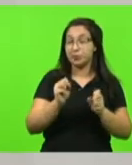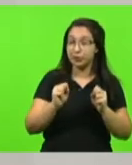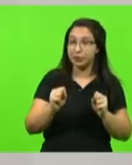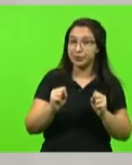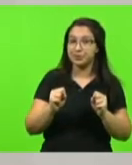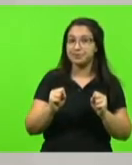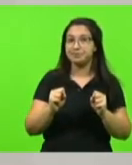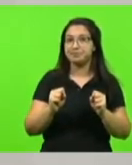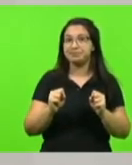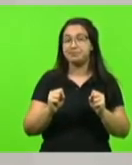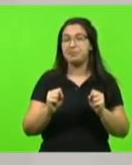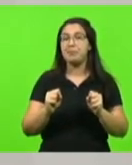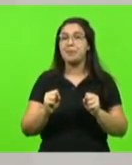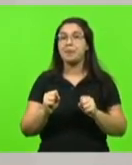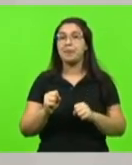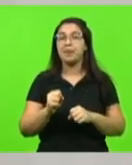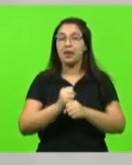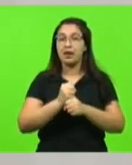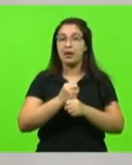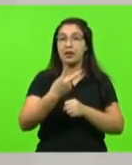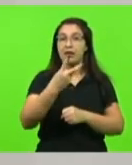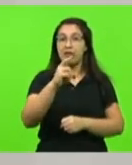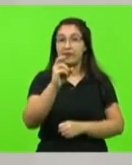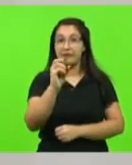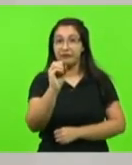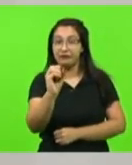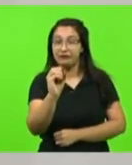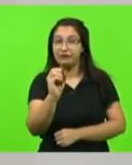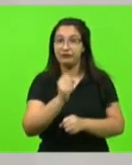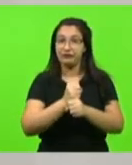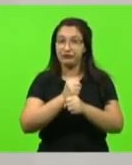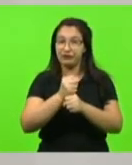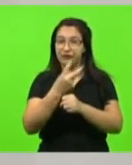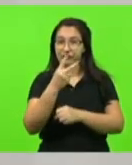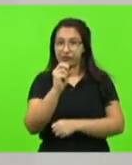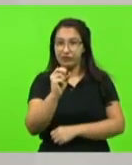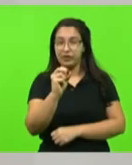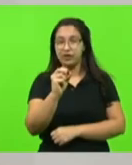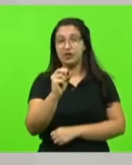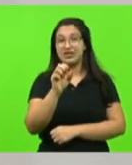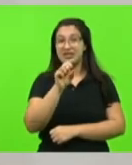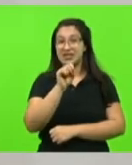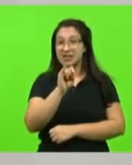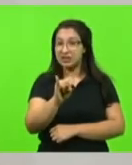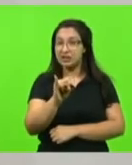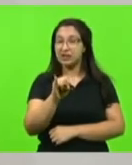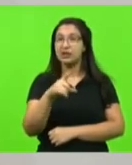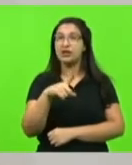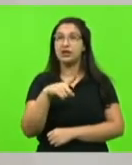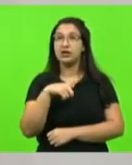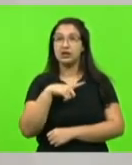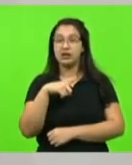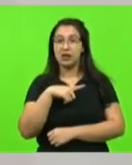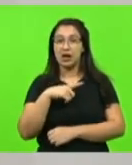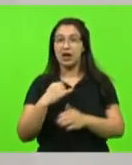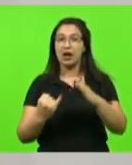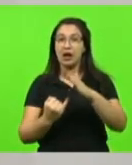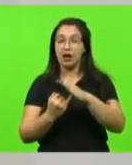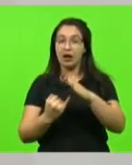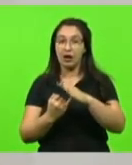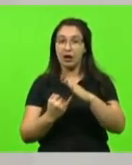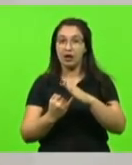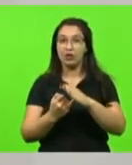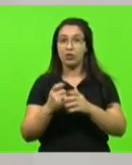Em 20 anos, em 20 anos, caso nós tenhamos aqui a indústria do petróleo,